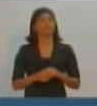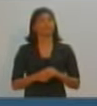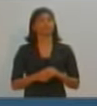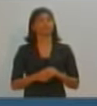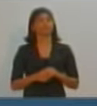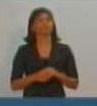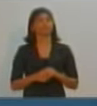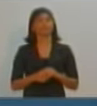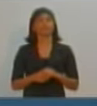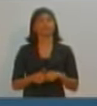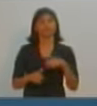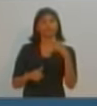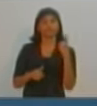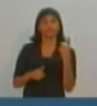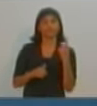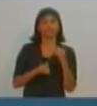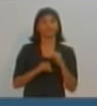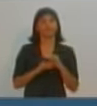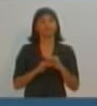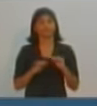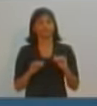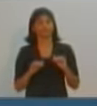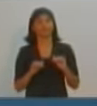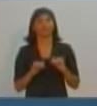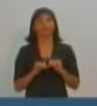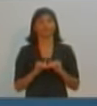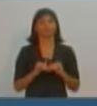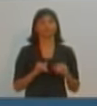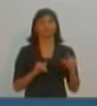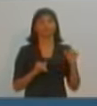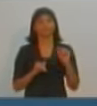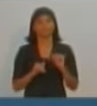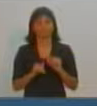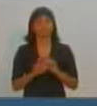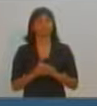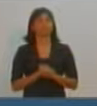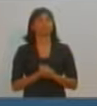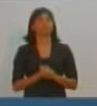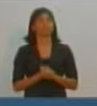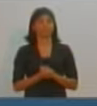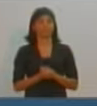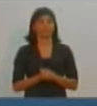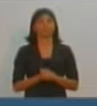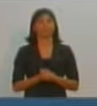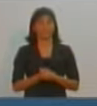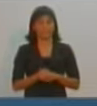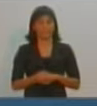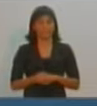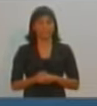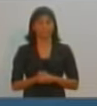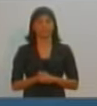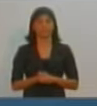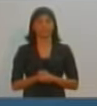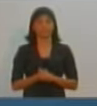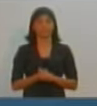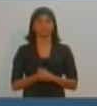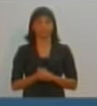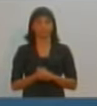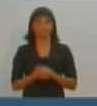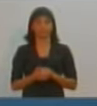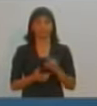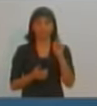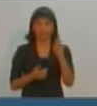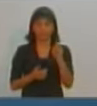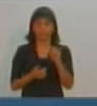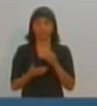agora para o primeiro intervalo e no próximo bloco, os candidatos respondem as perguntas feitas por jornalistas. Lembrando que você pode